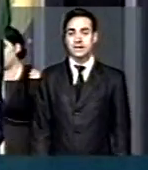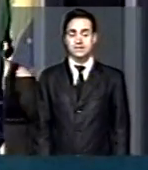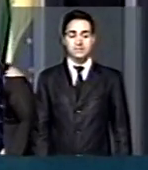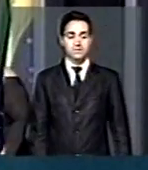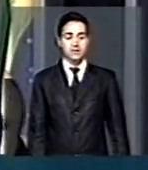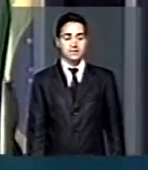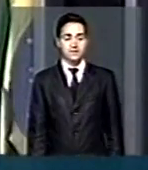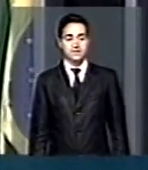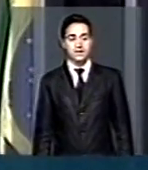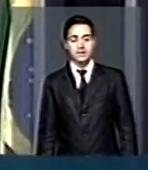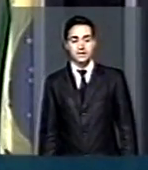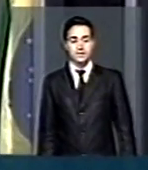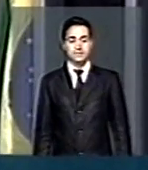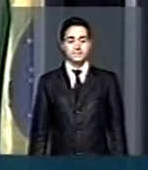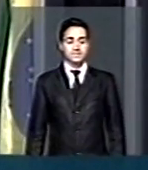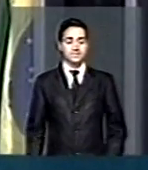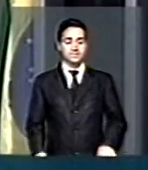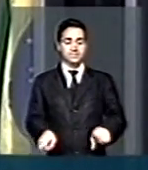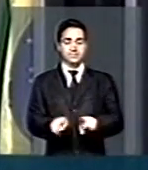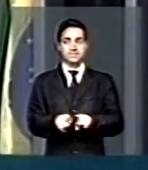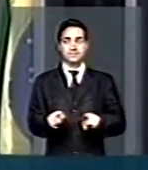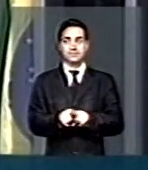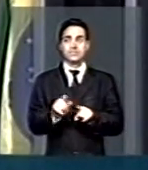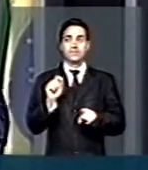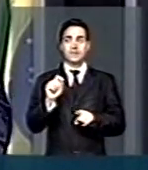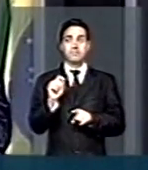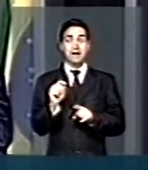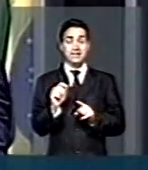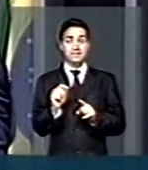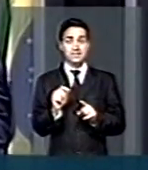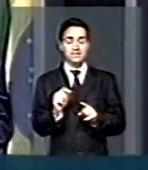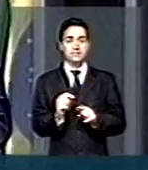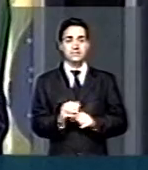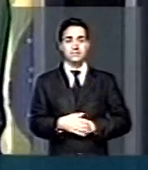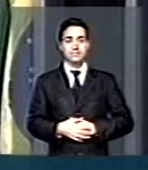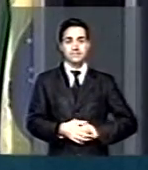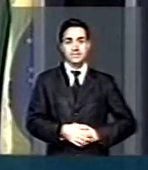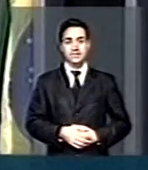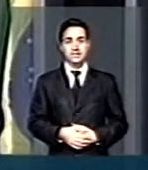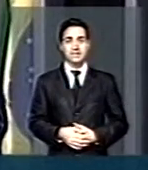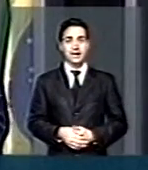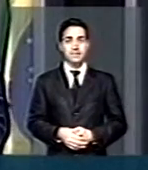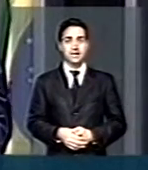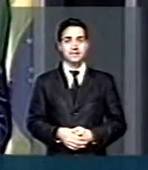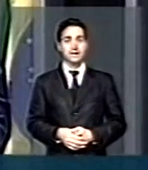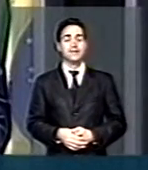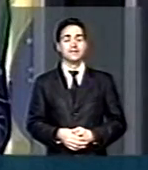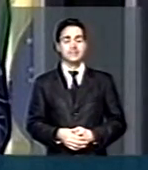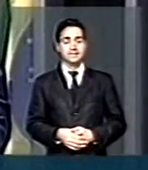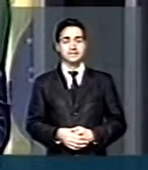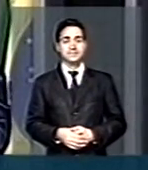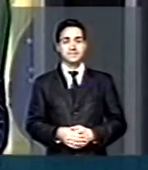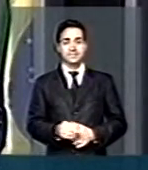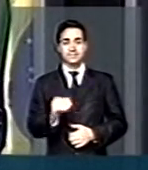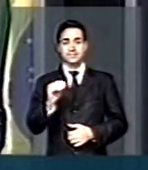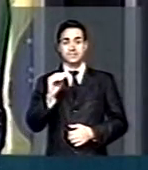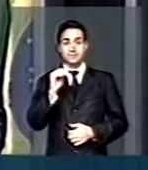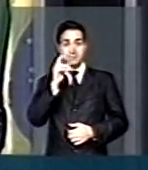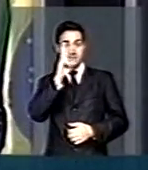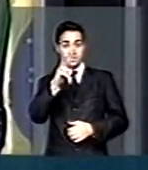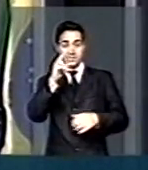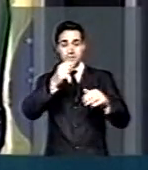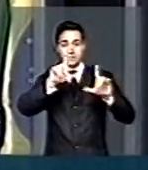que o país está tomando. O quadro que a gente pode acompanhar pela imprensa